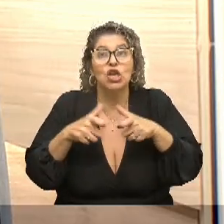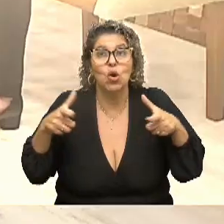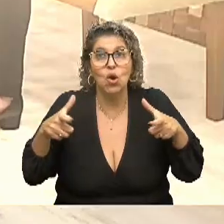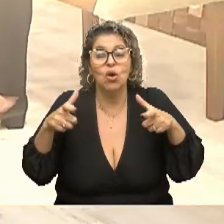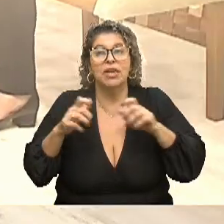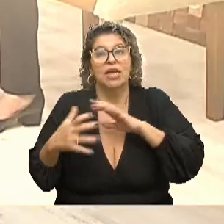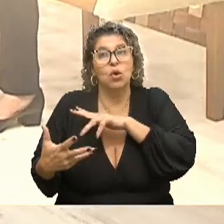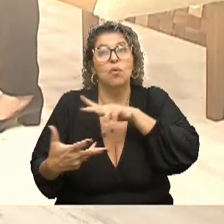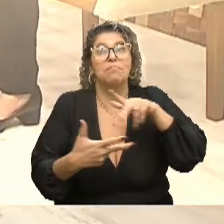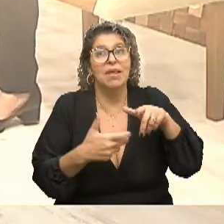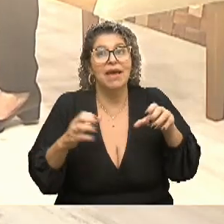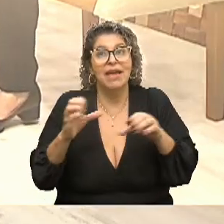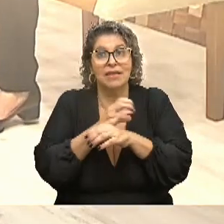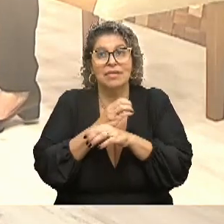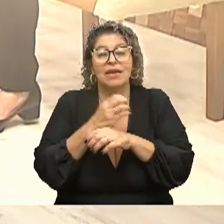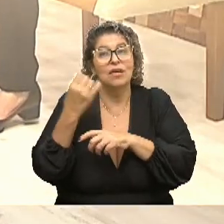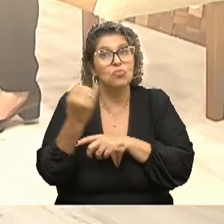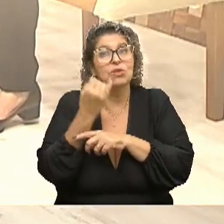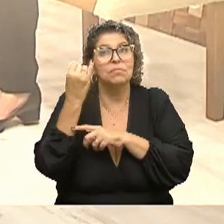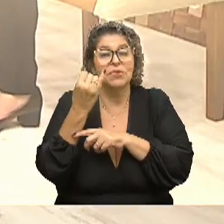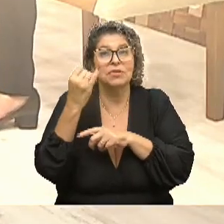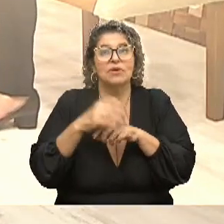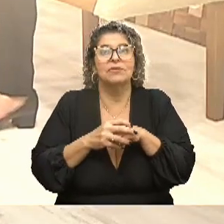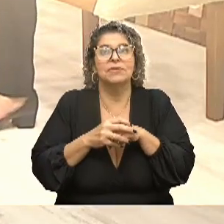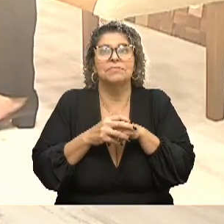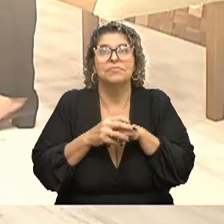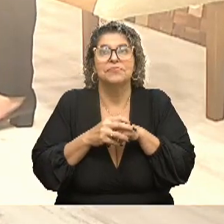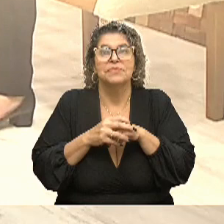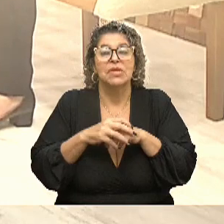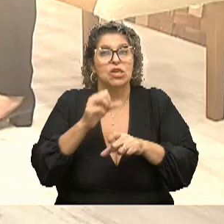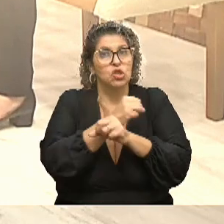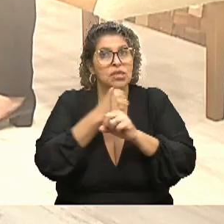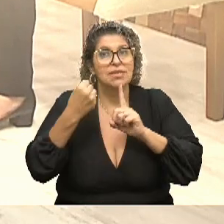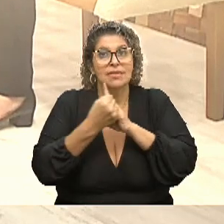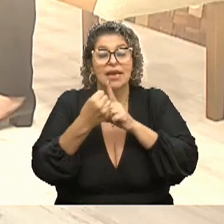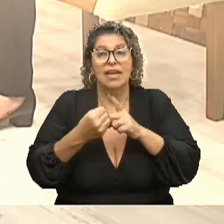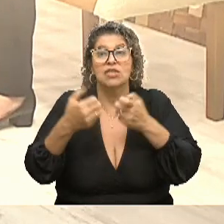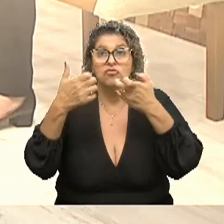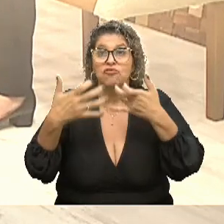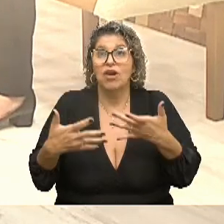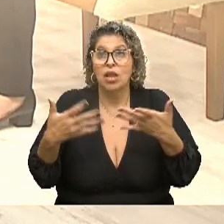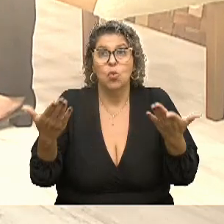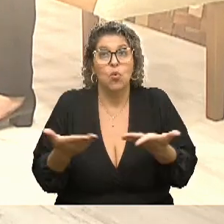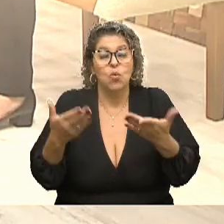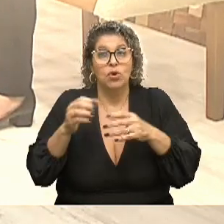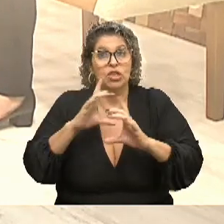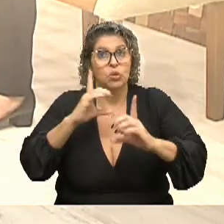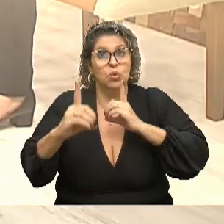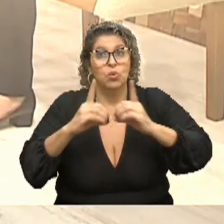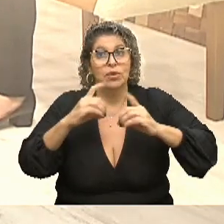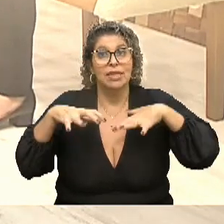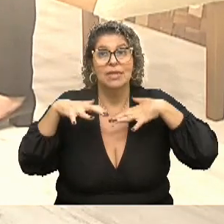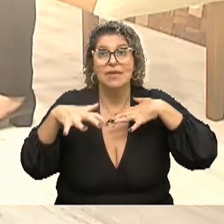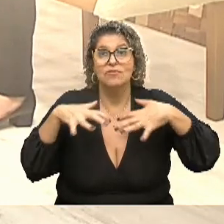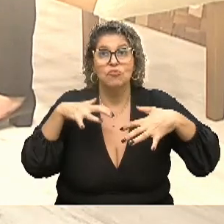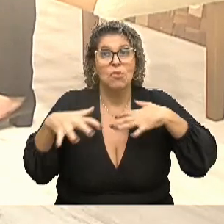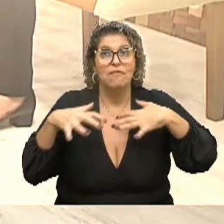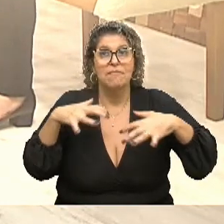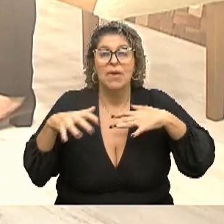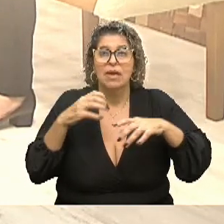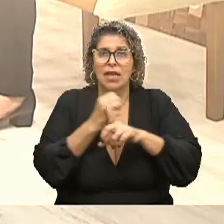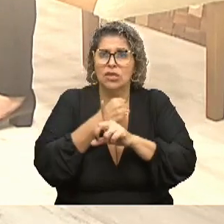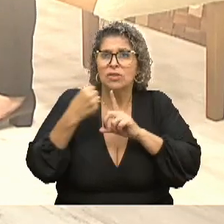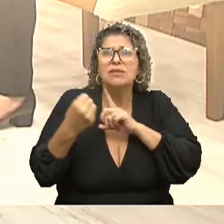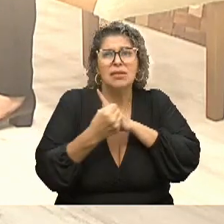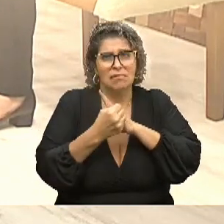Quando a gente fala dessa sociedade em que a gente vive hoje, Luciana, tu que coordenas o movimento, essa